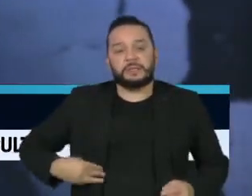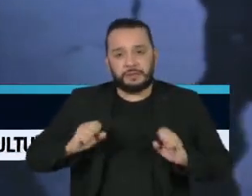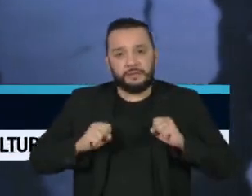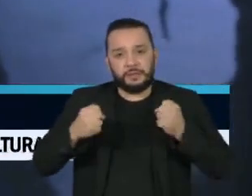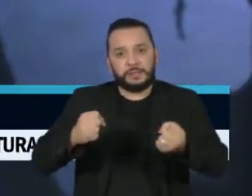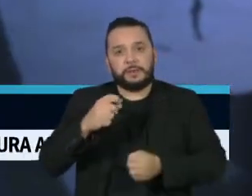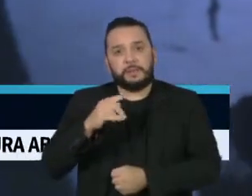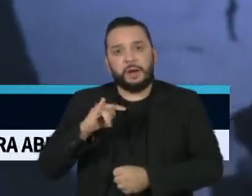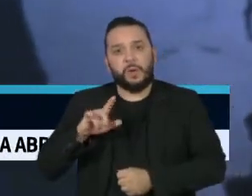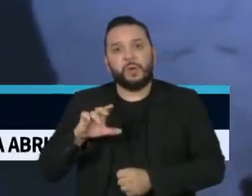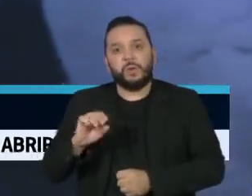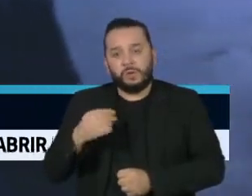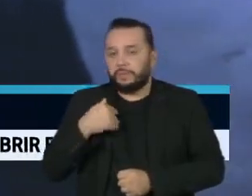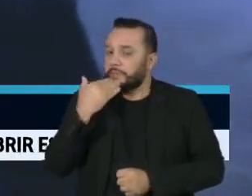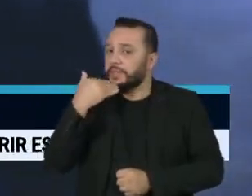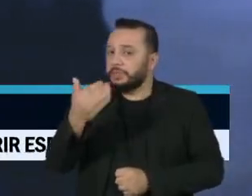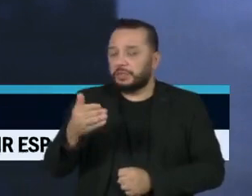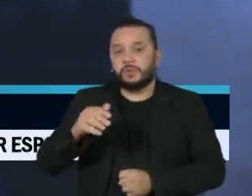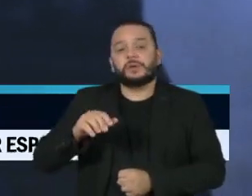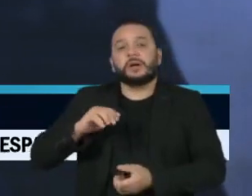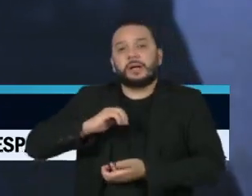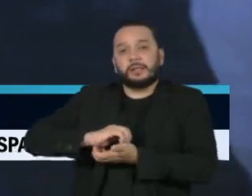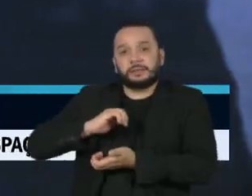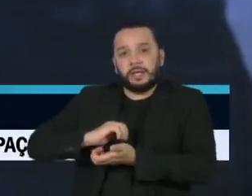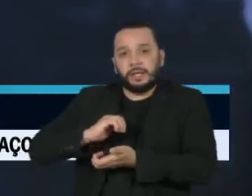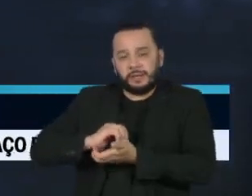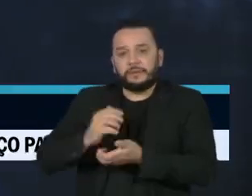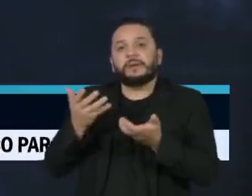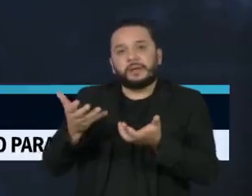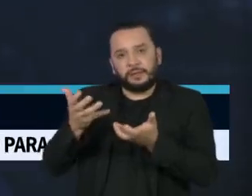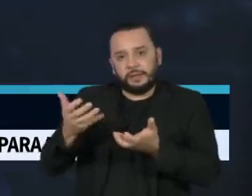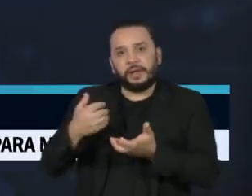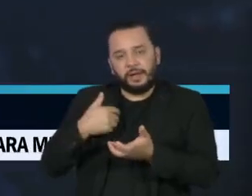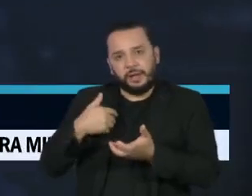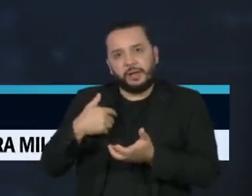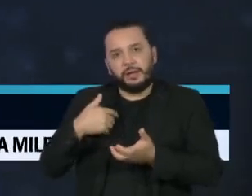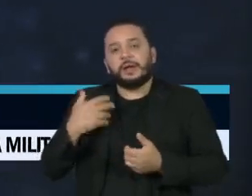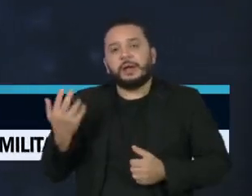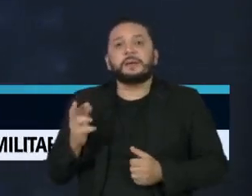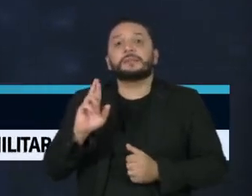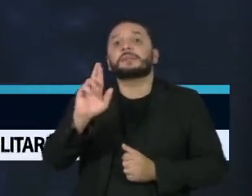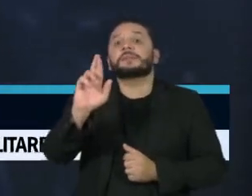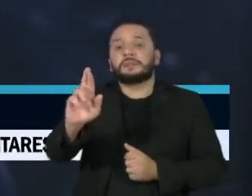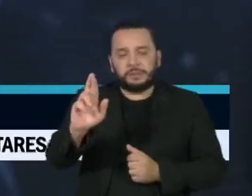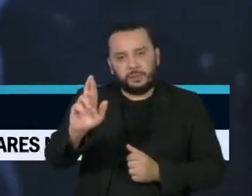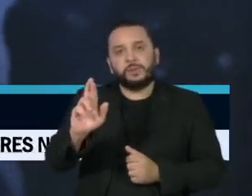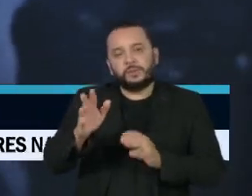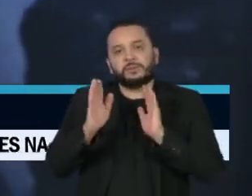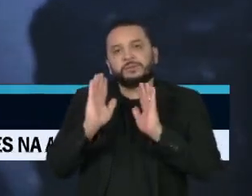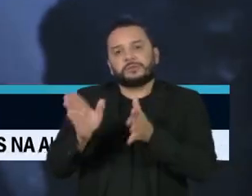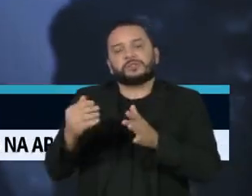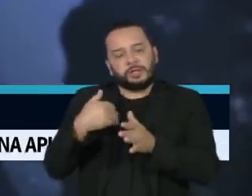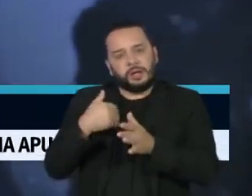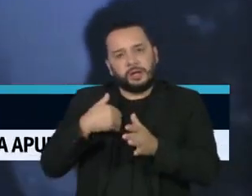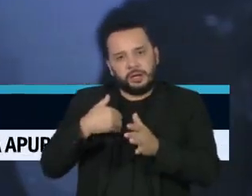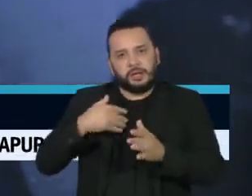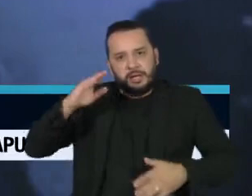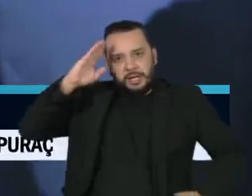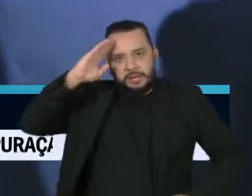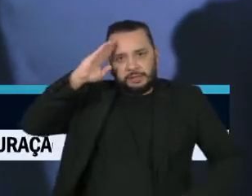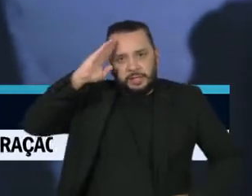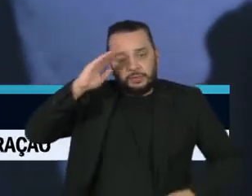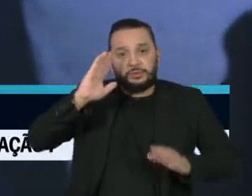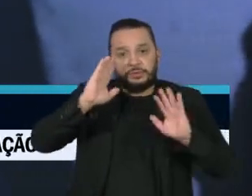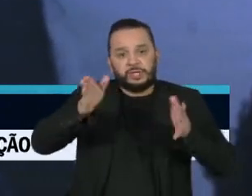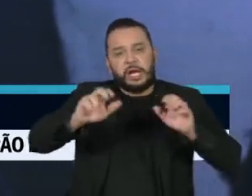ao Tribunal Superior Eleitoral para assumir a representação das Forças Armadas na Comissão de Transparência das Eleições, cargo